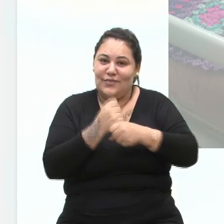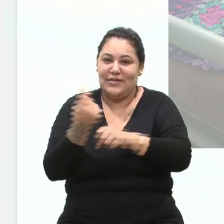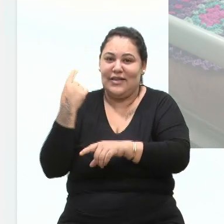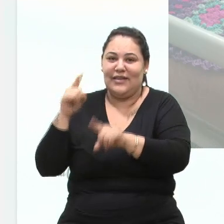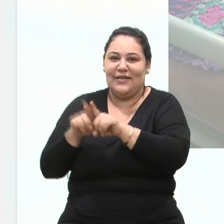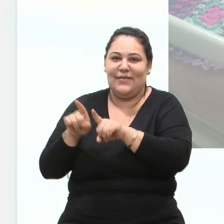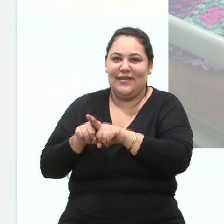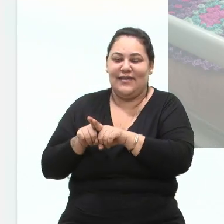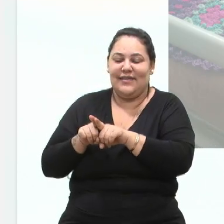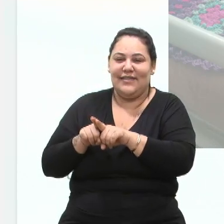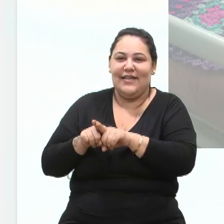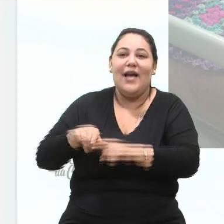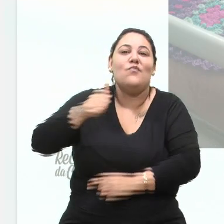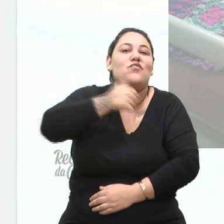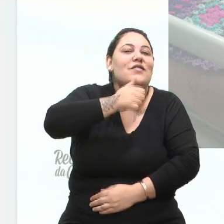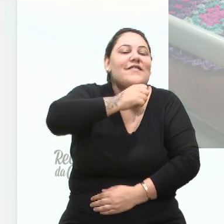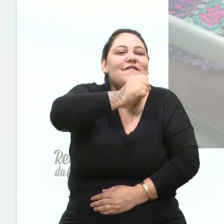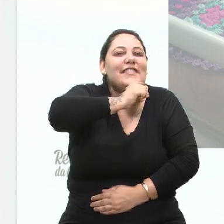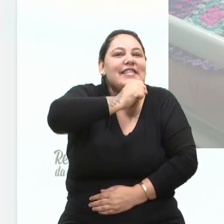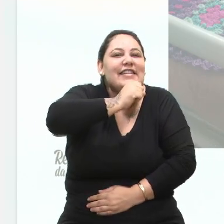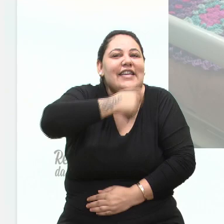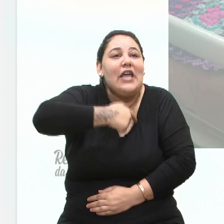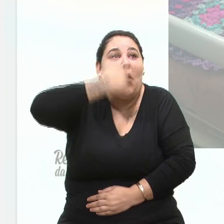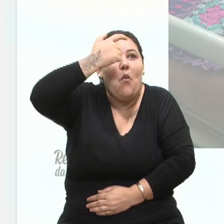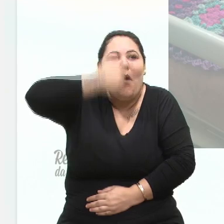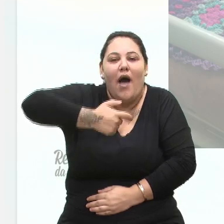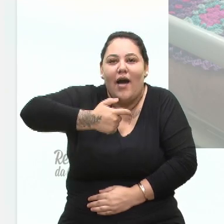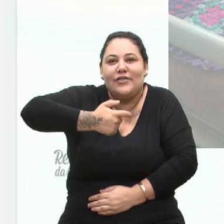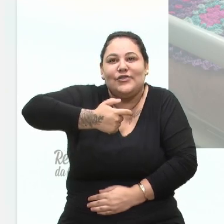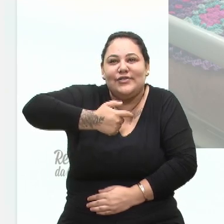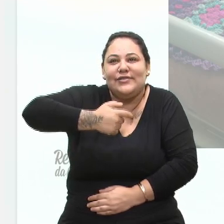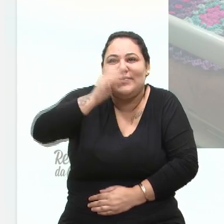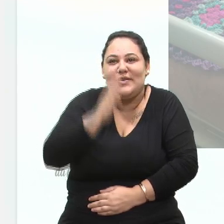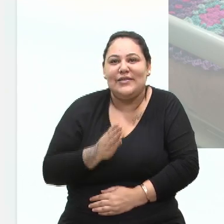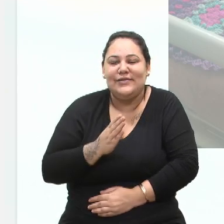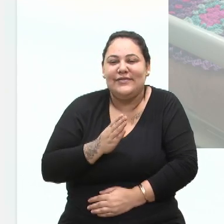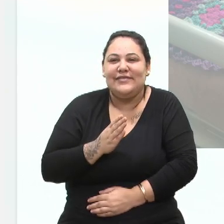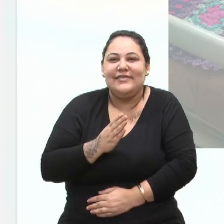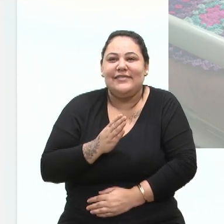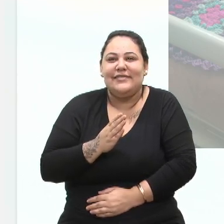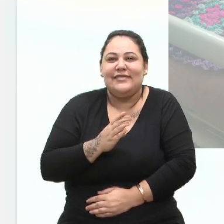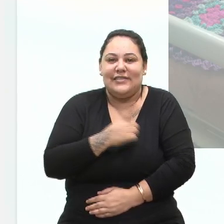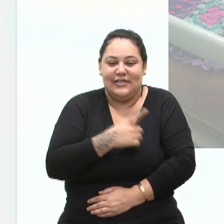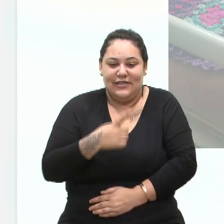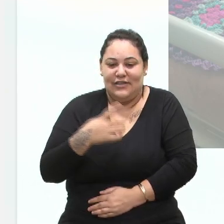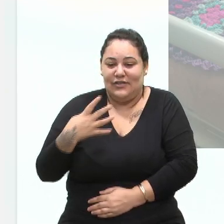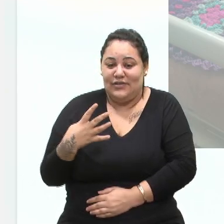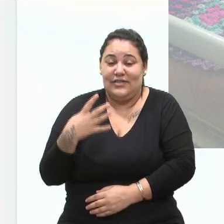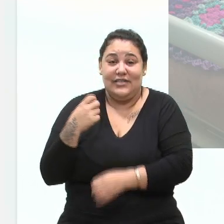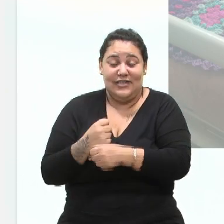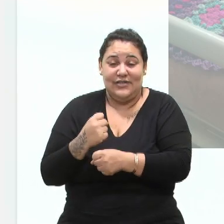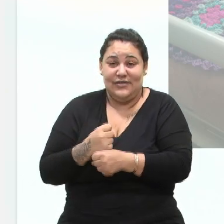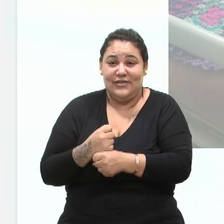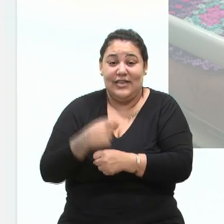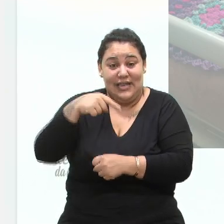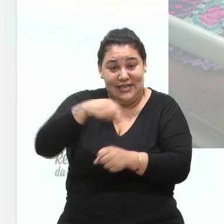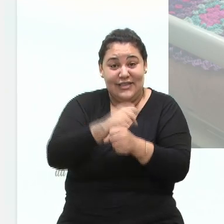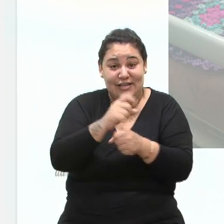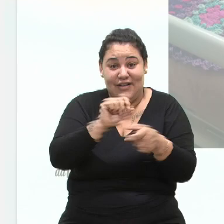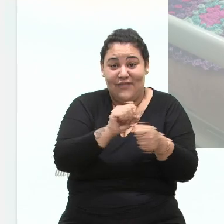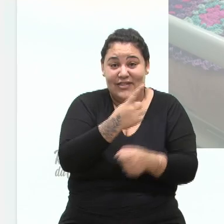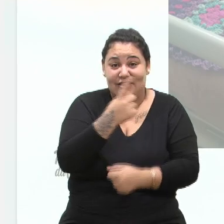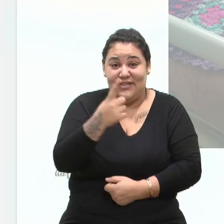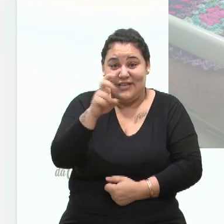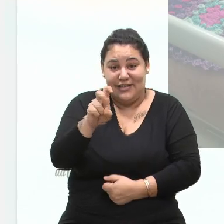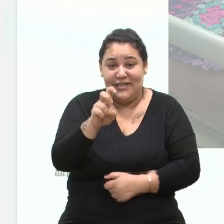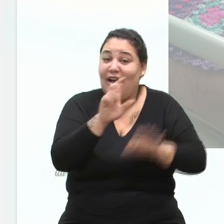a senhora mais idosa, acho que da América, a dona Albertina, 114 anos, esse ano em setembro, ela faz 115 anos. E ela está